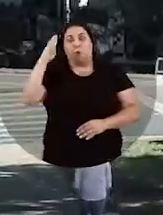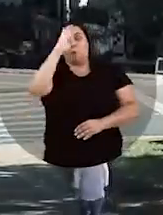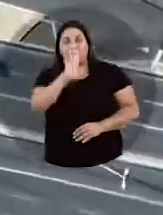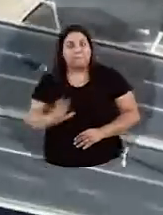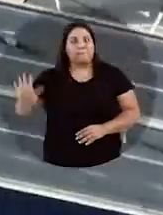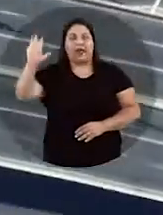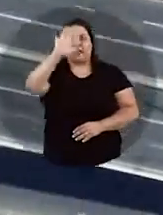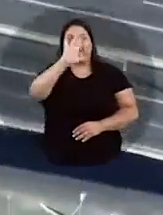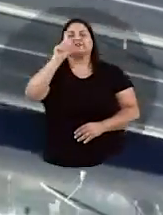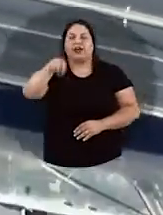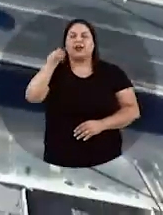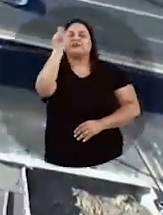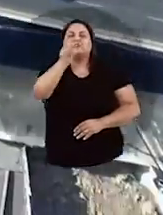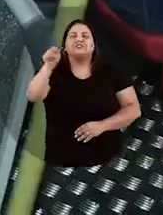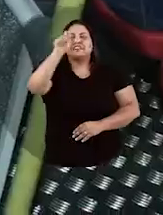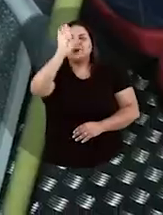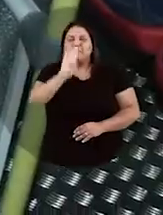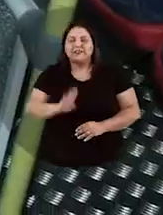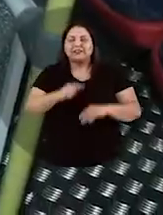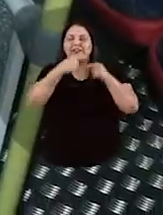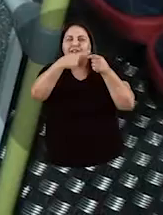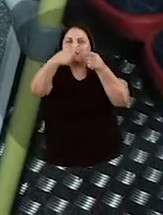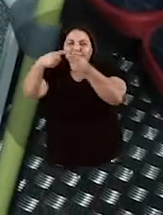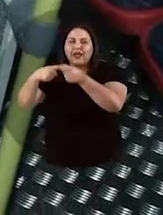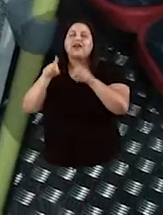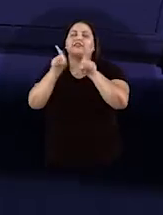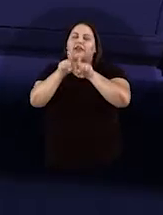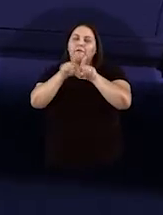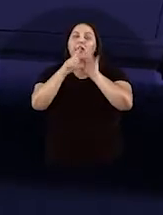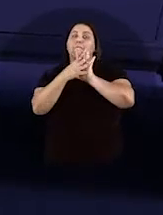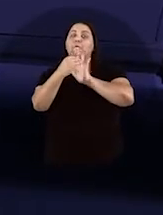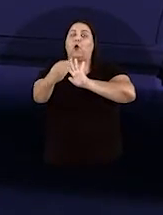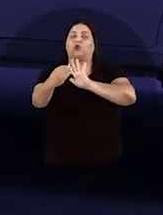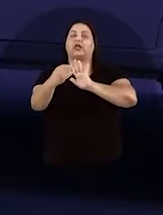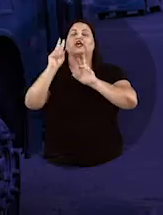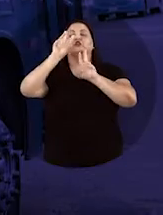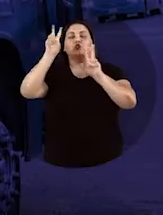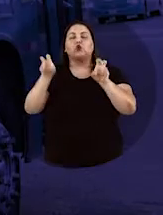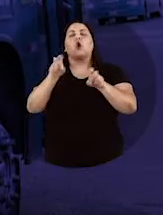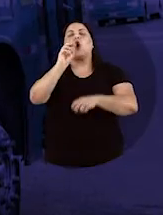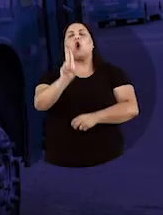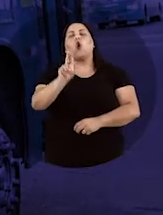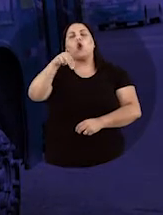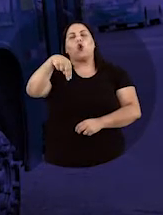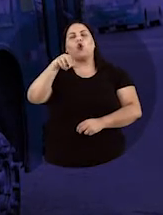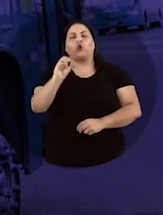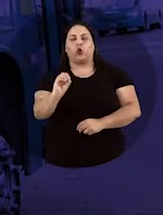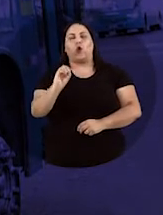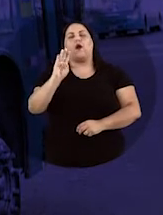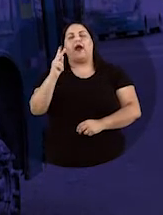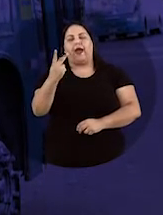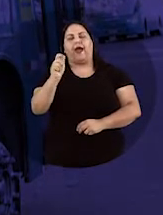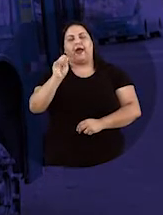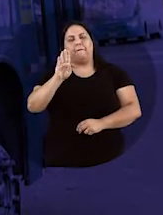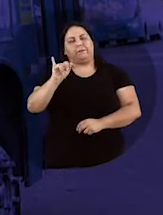segundo a Associação Brasileira de Municípios e Modelo e Inclusão Social Através do Transporte pela ONU Habitat.